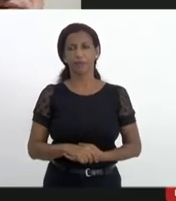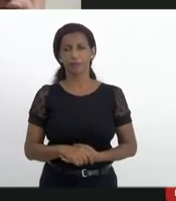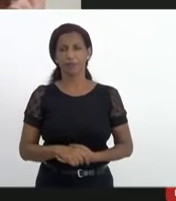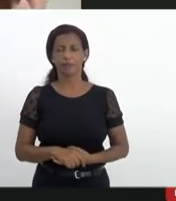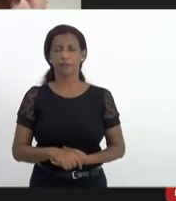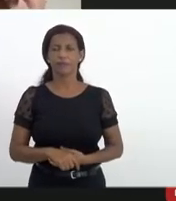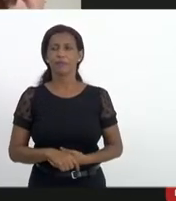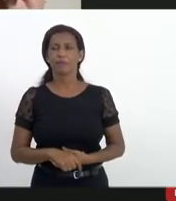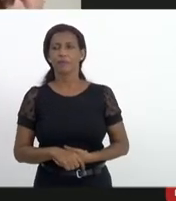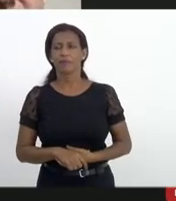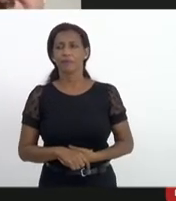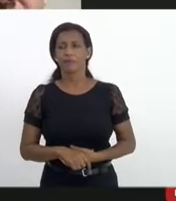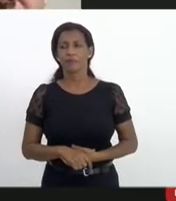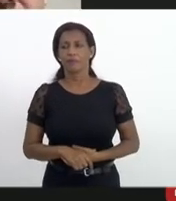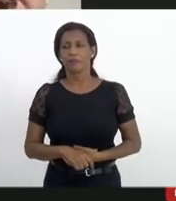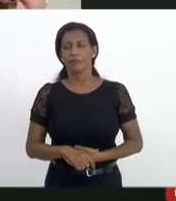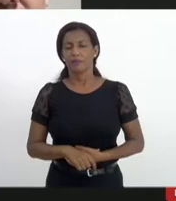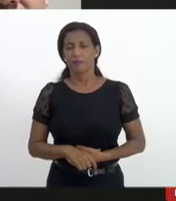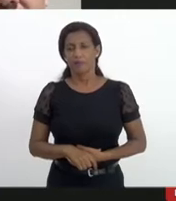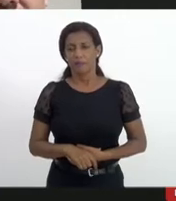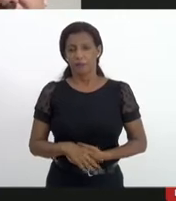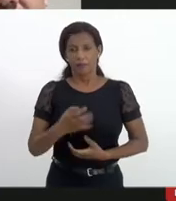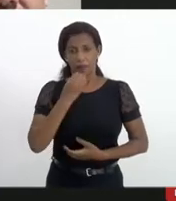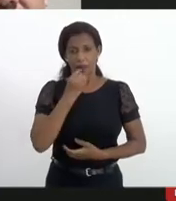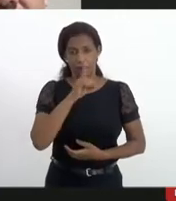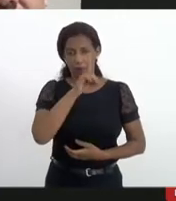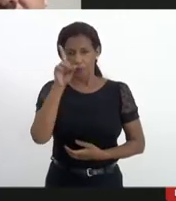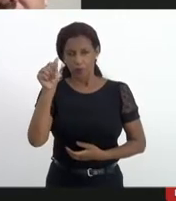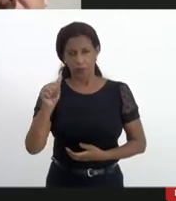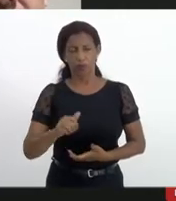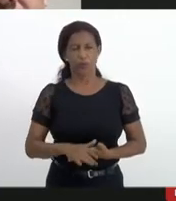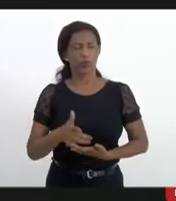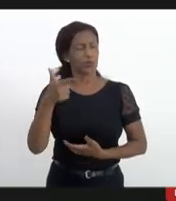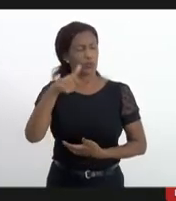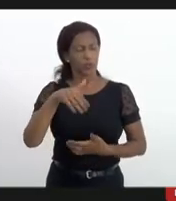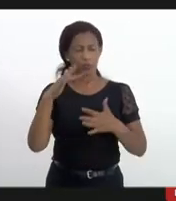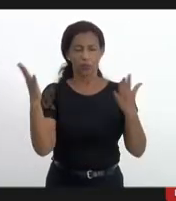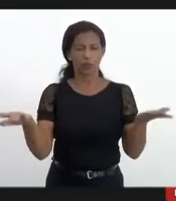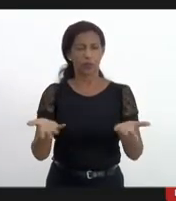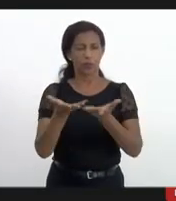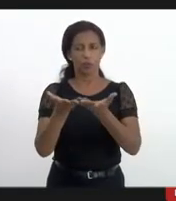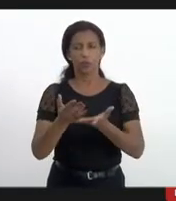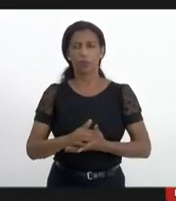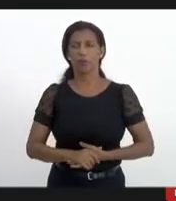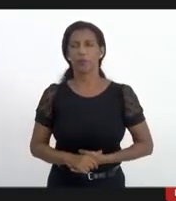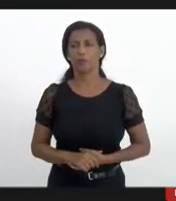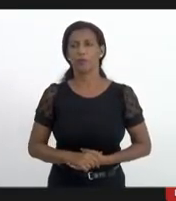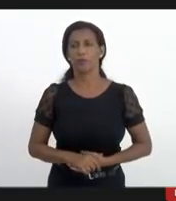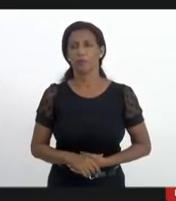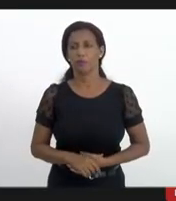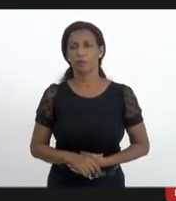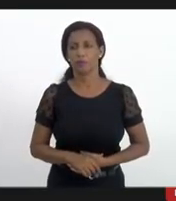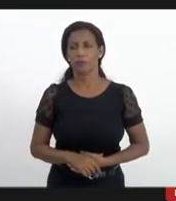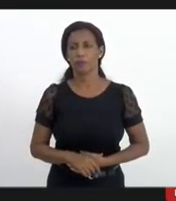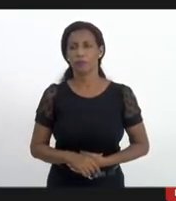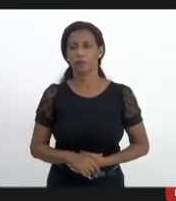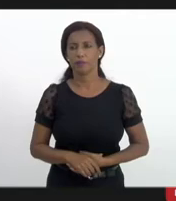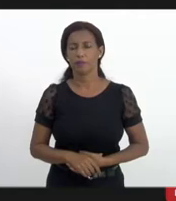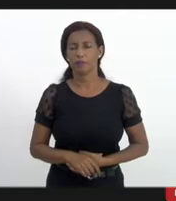lá tuas ordens primeiro bom dia de novo a todos e todas segundo